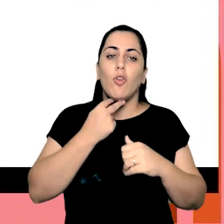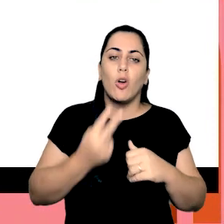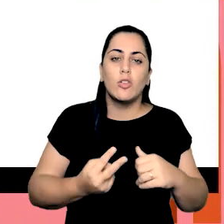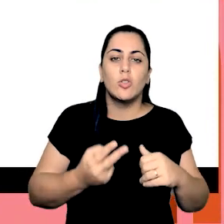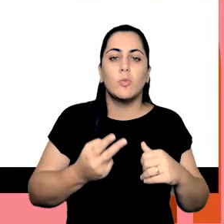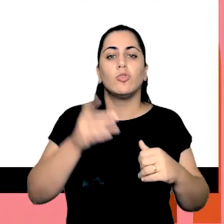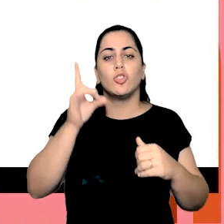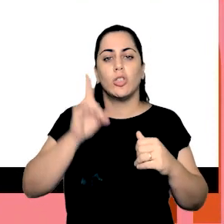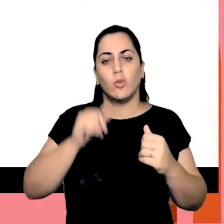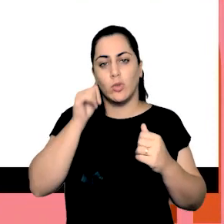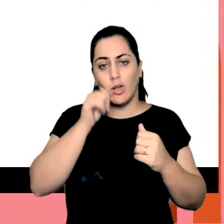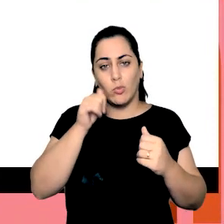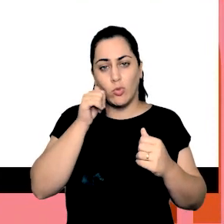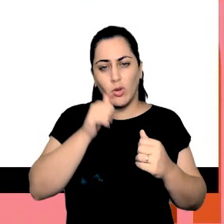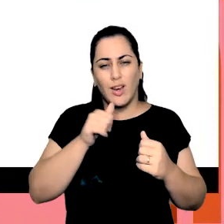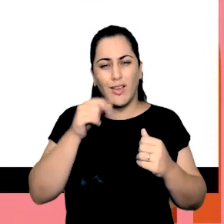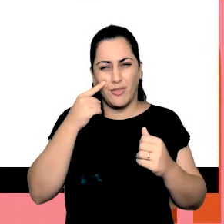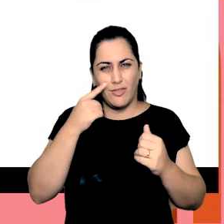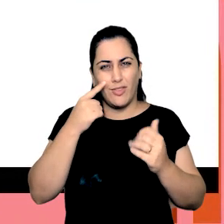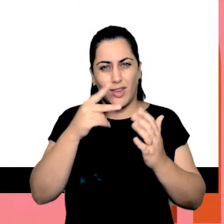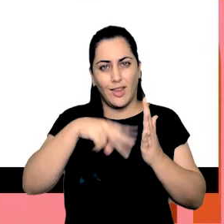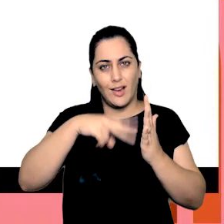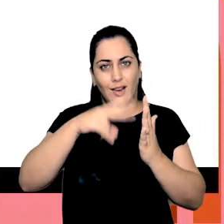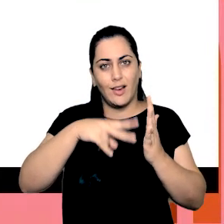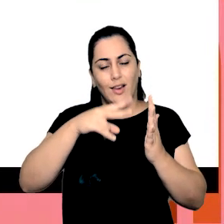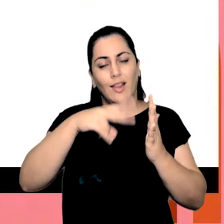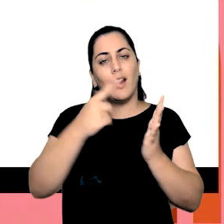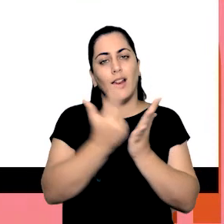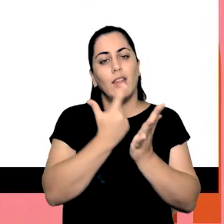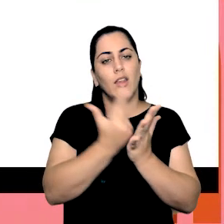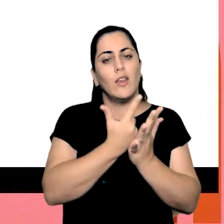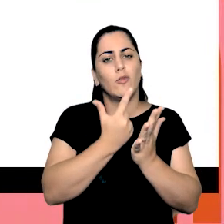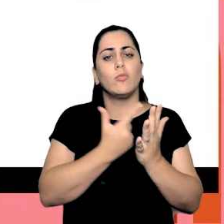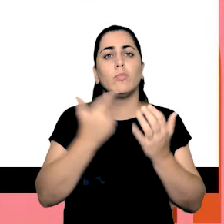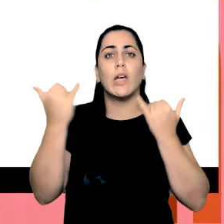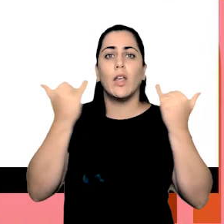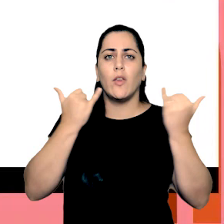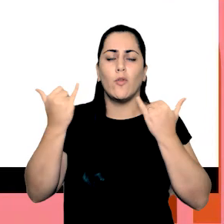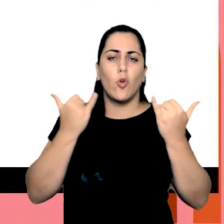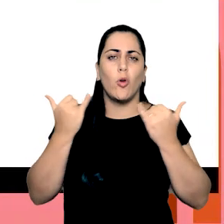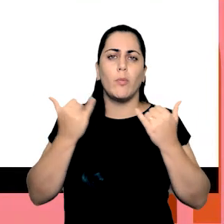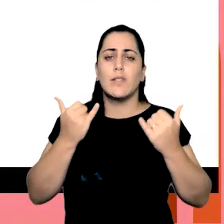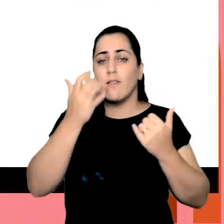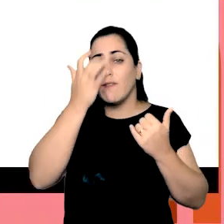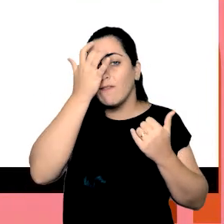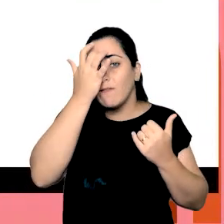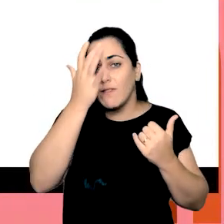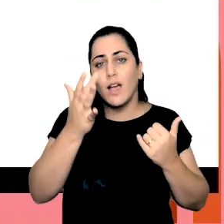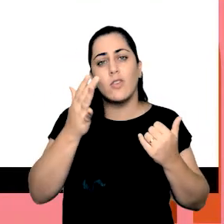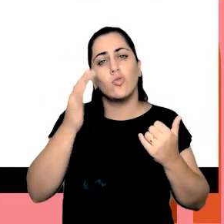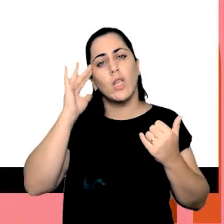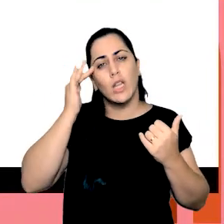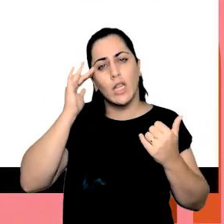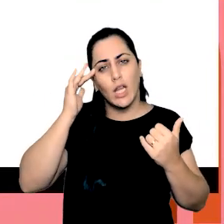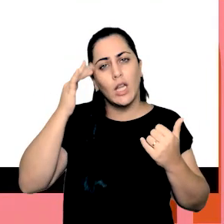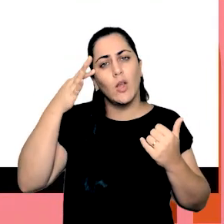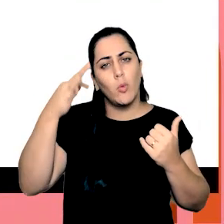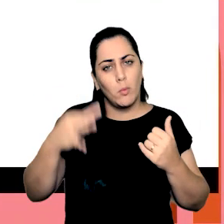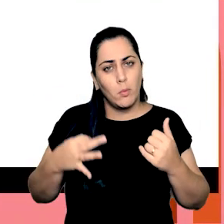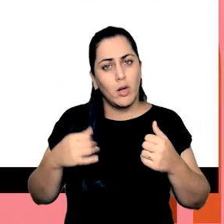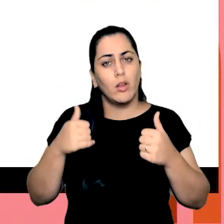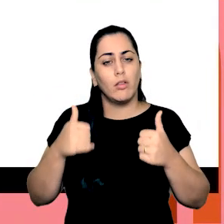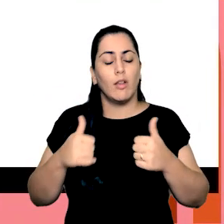então é sempre interessante a gente beber desse tipo de informação informação que é tranquilamente fácil de entender e compreender